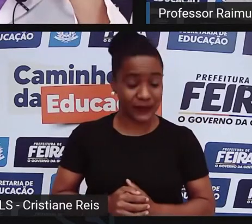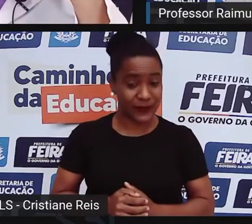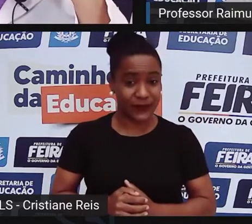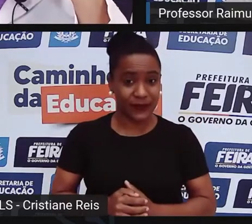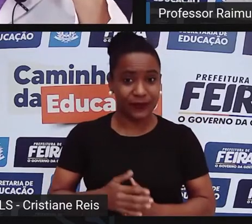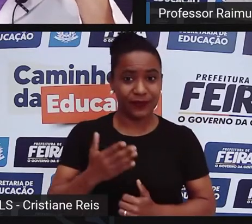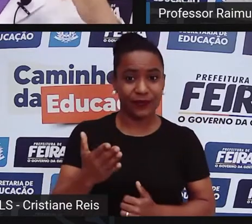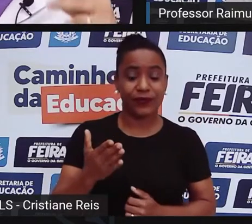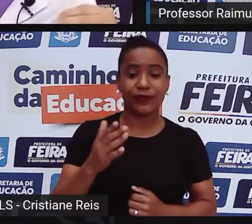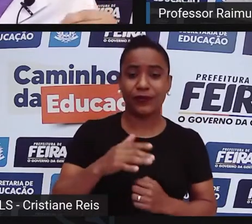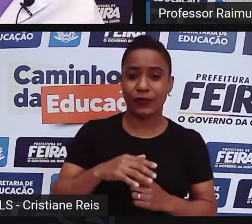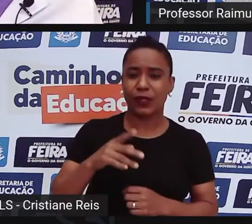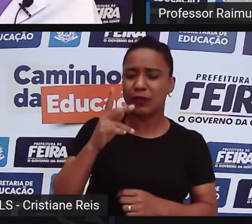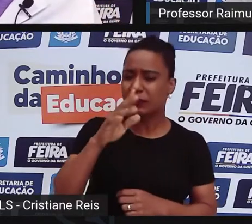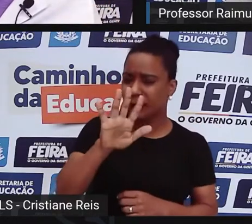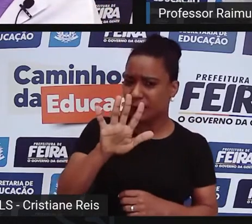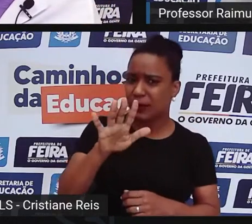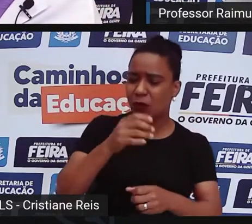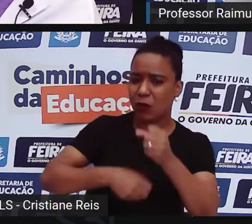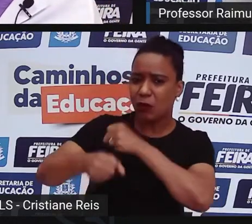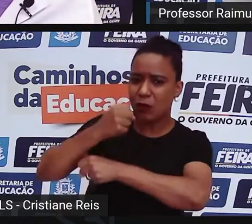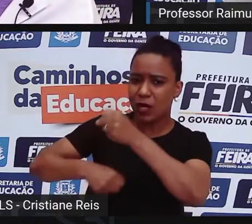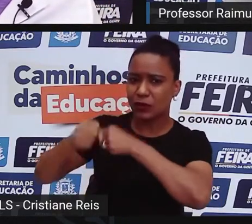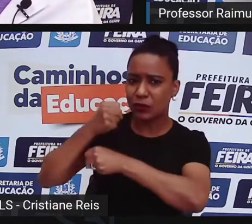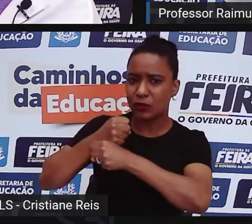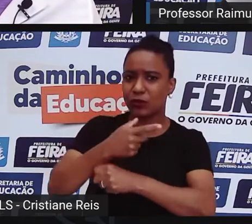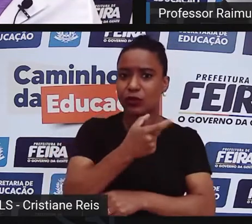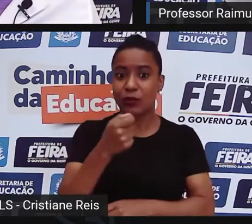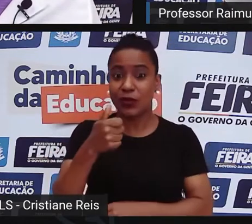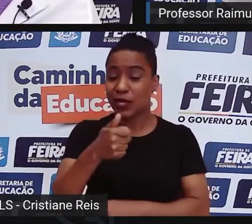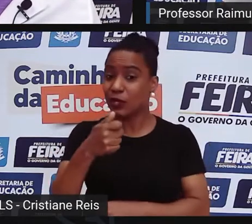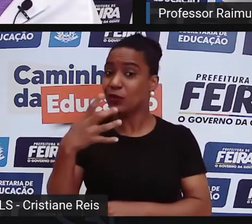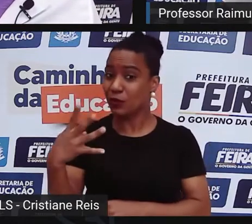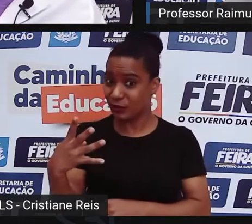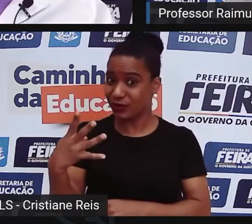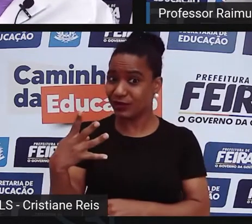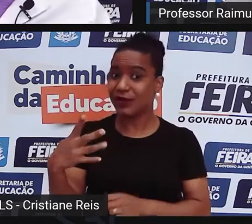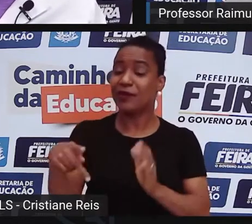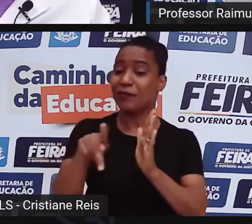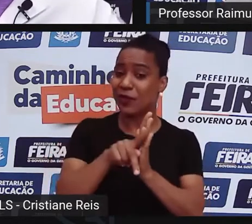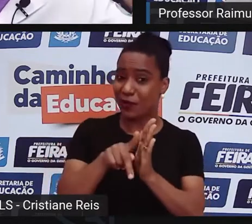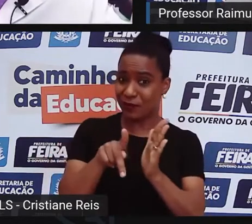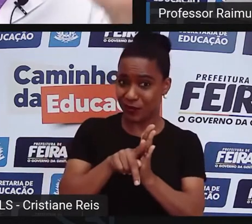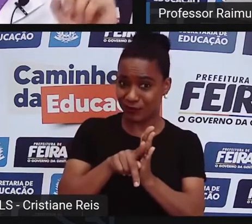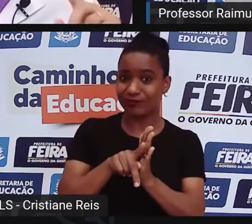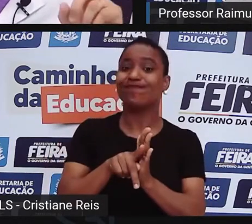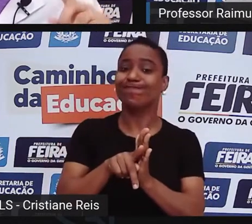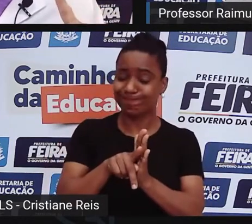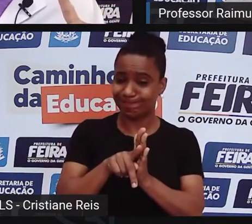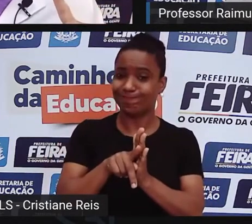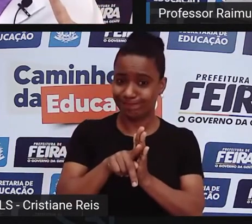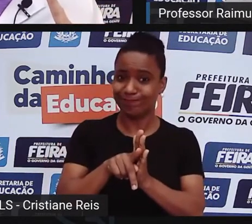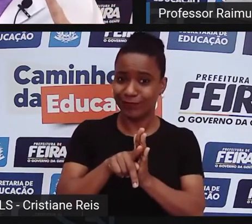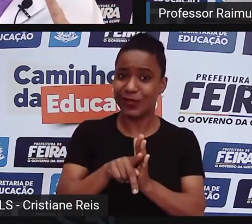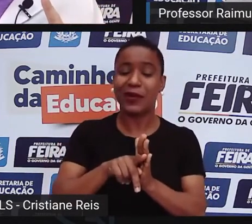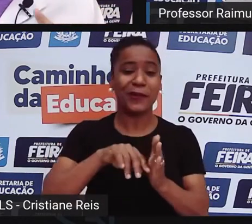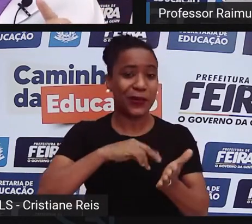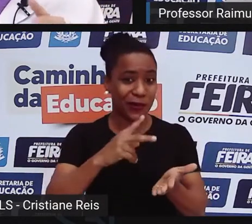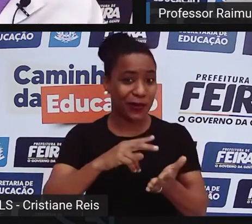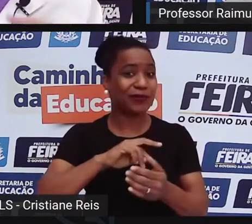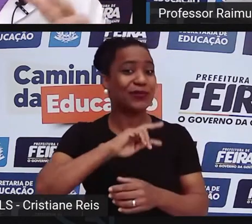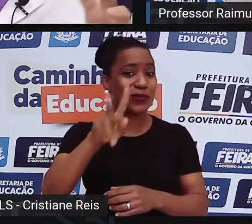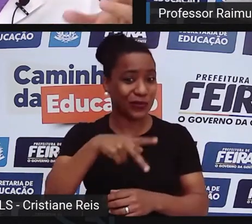lá no ano de 2014, a capoeira foi reconhecida como patrimônio cultural imaterial da humanidade. Olha que legal, pessoal.